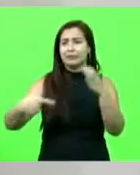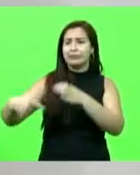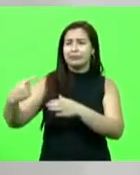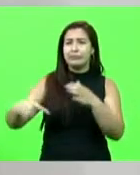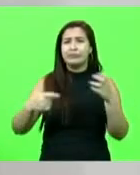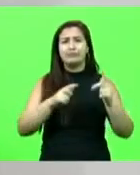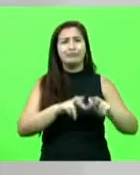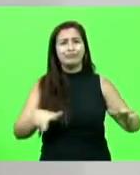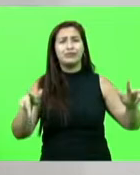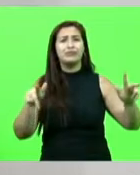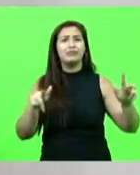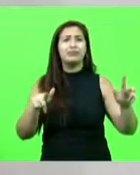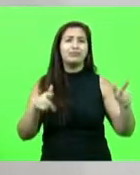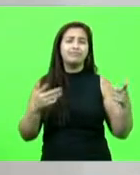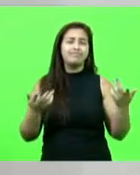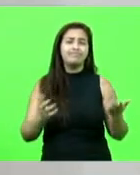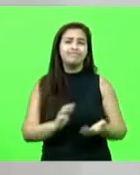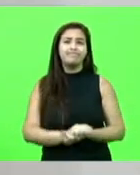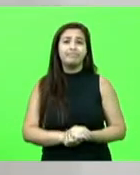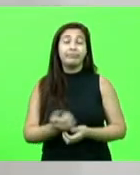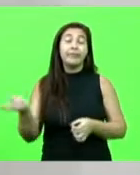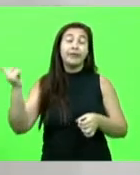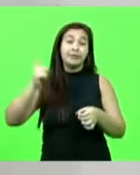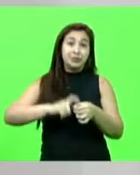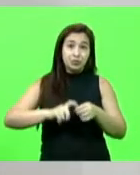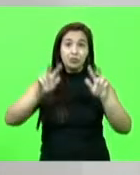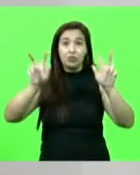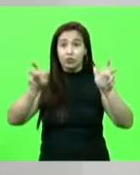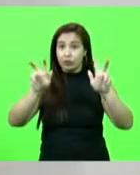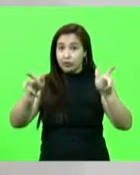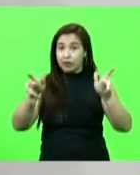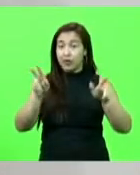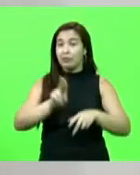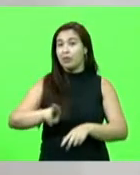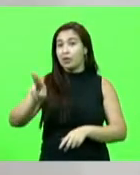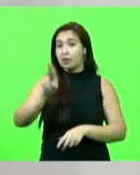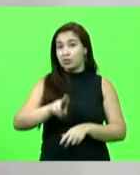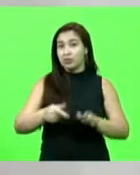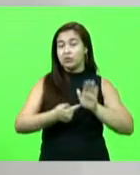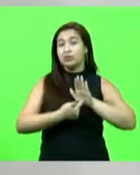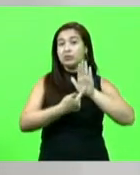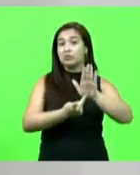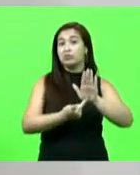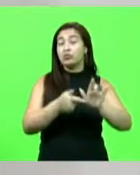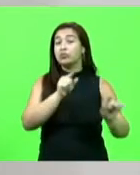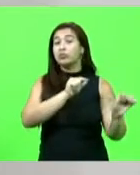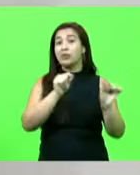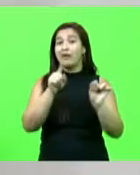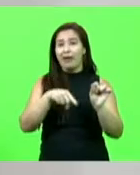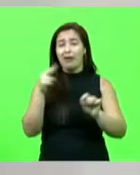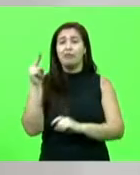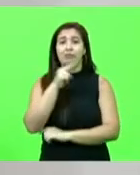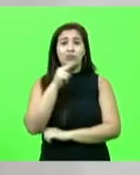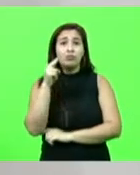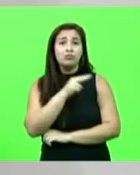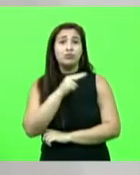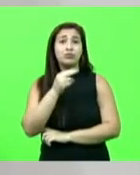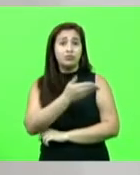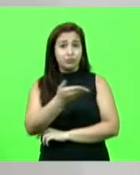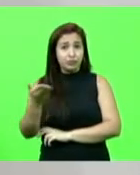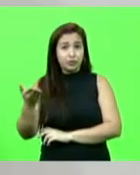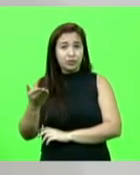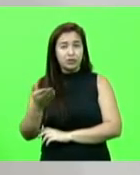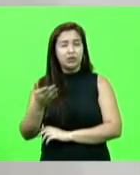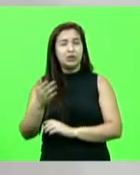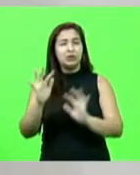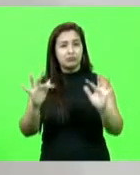diligência. E eu voltei a trazer esse assunto para a tribuna para mostrar para os senhores como ele é urgente e também para aqueles cidadãos que estão